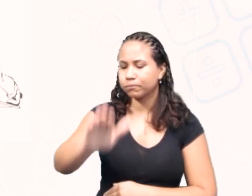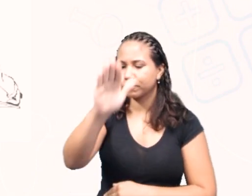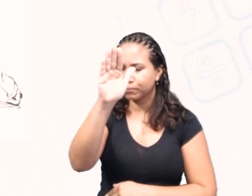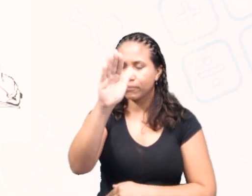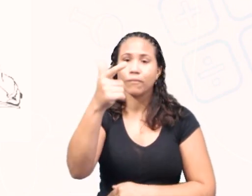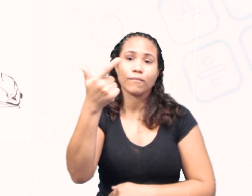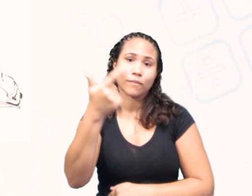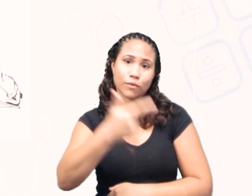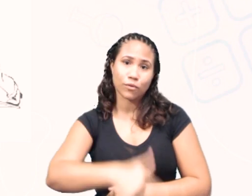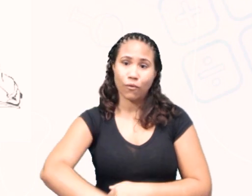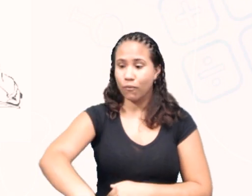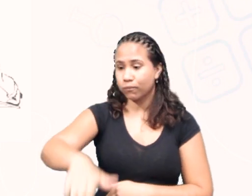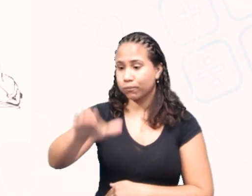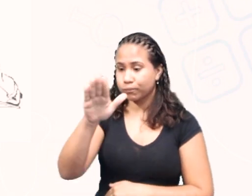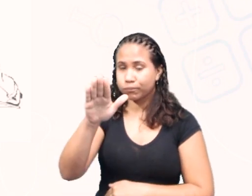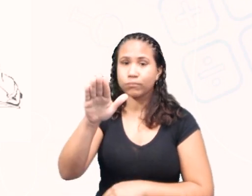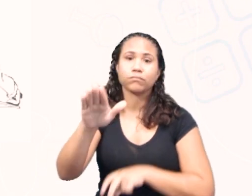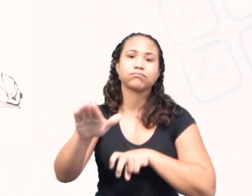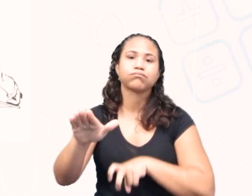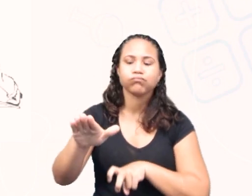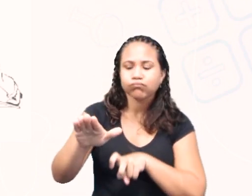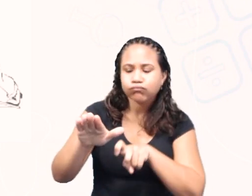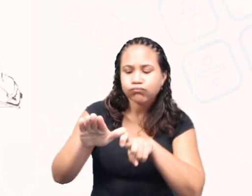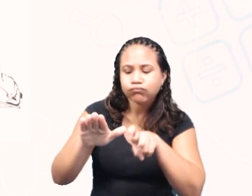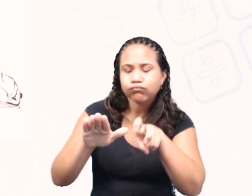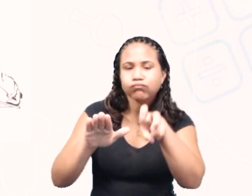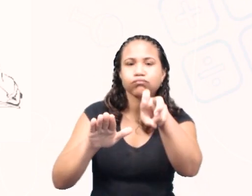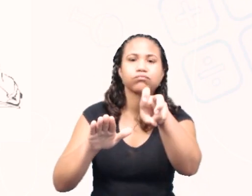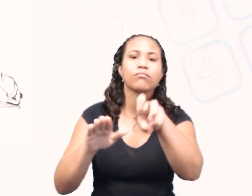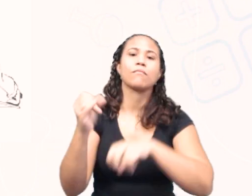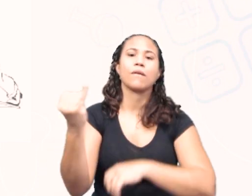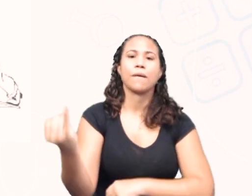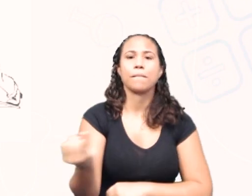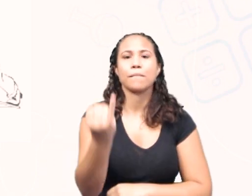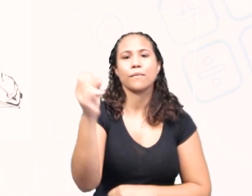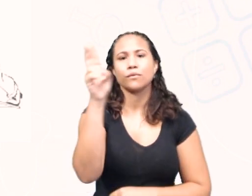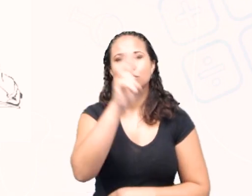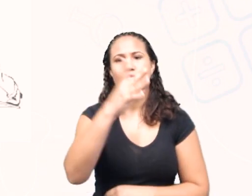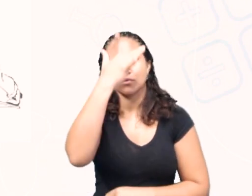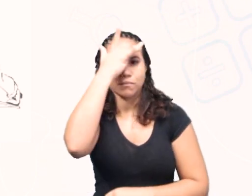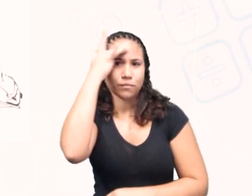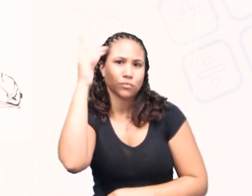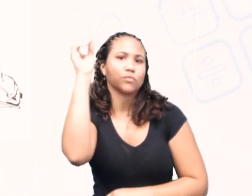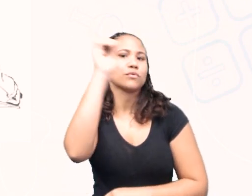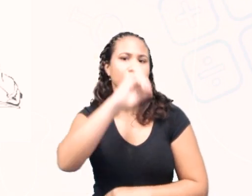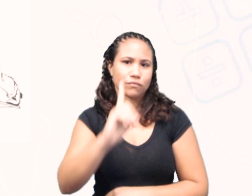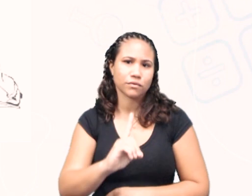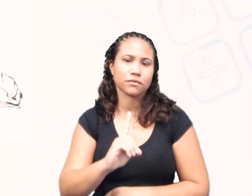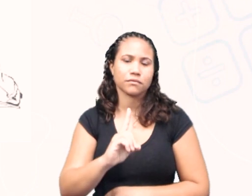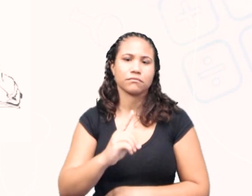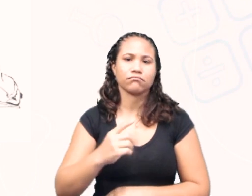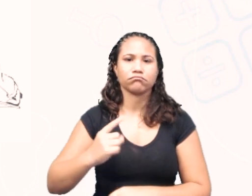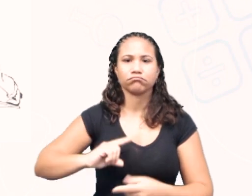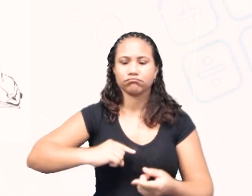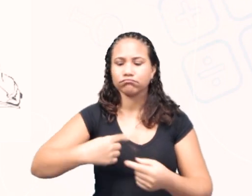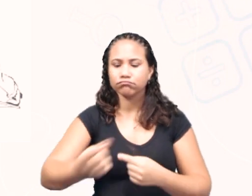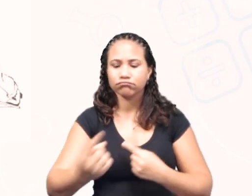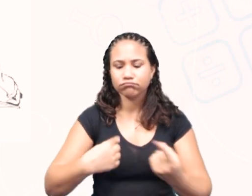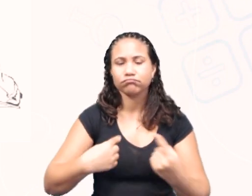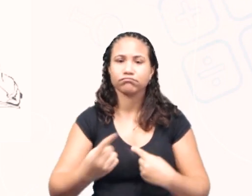Novamente uma rampa de acesso para cadeirantes, que é muito importante para quem utiliza esse meio para se locomover.